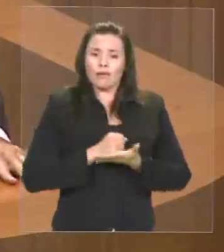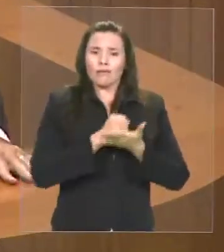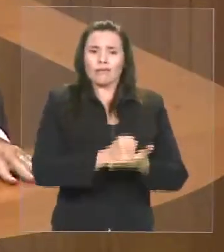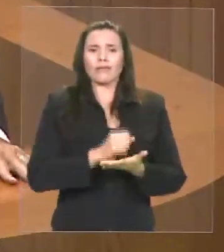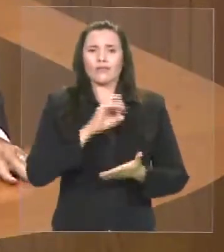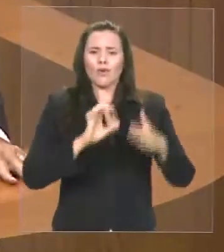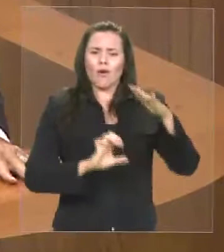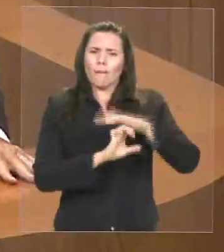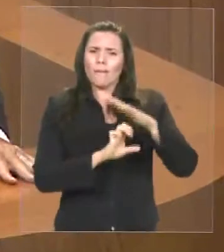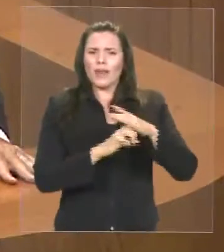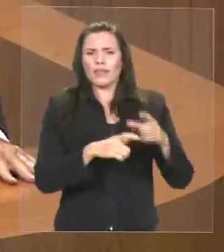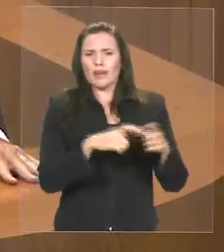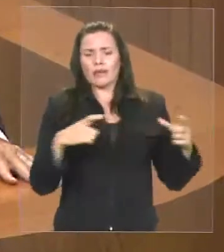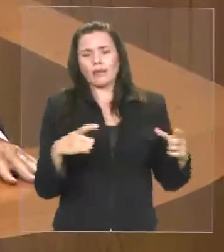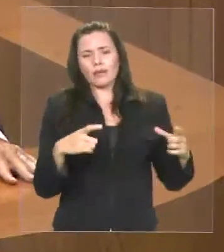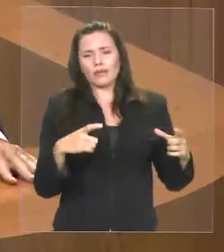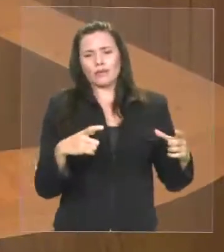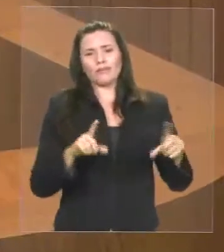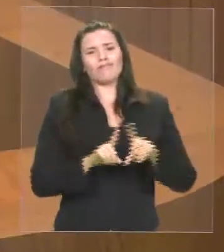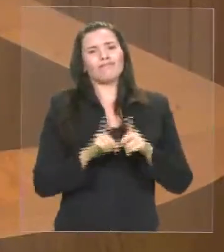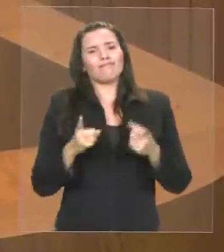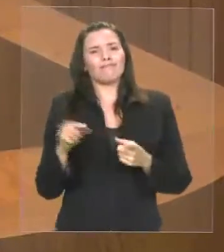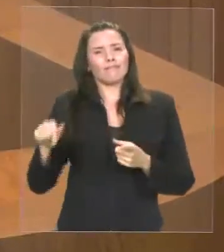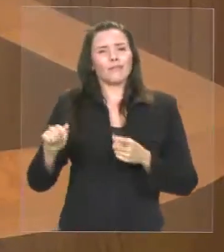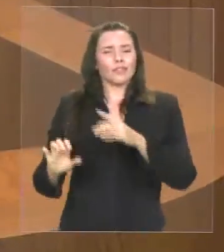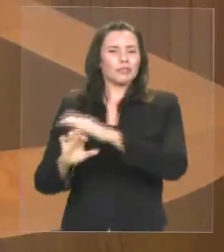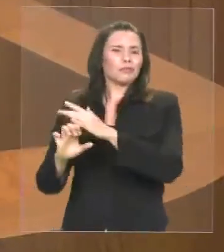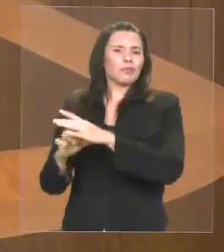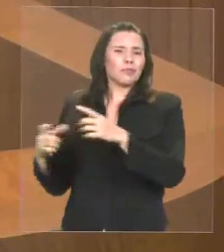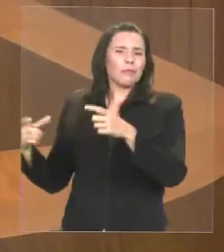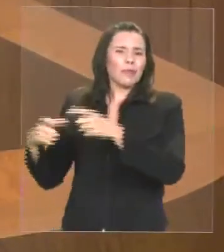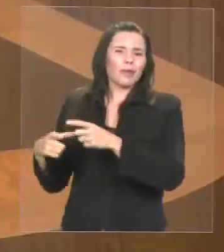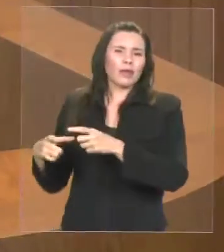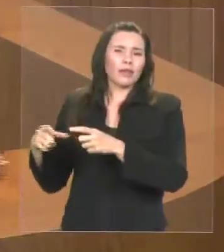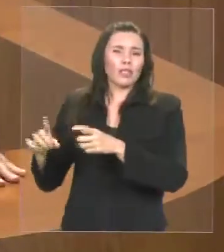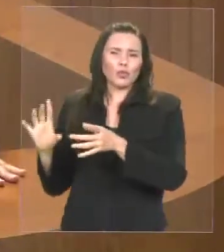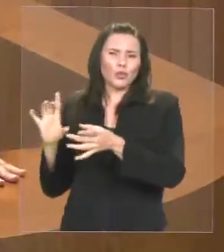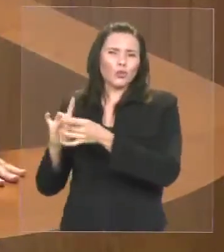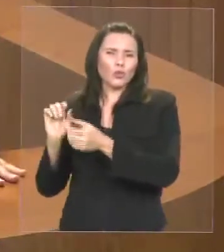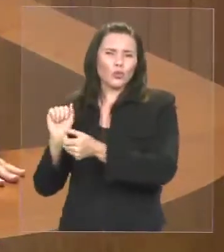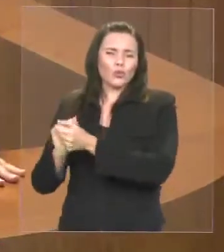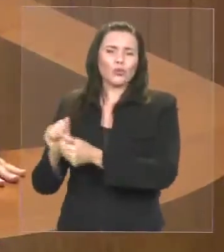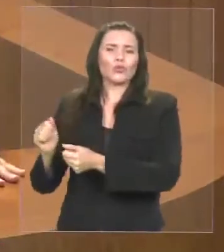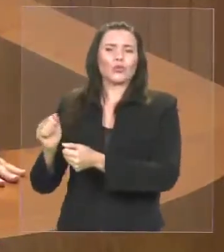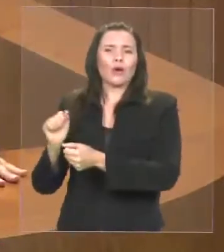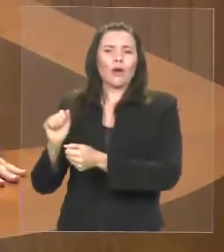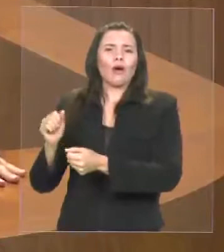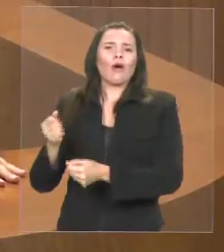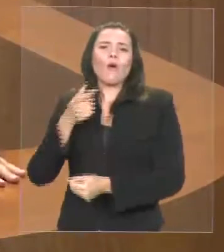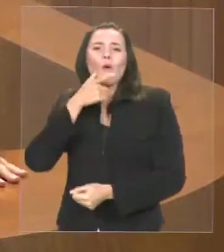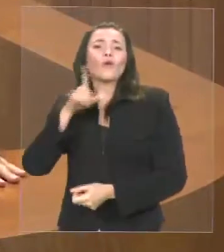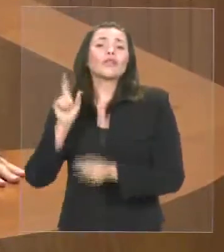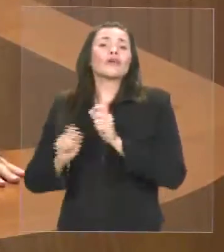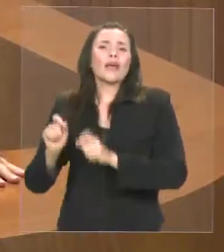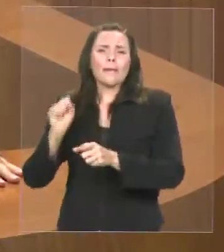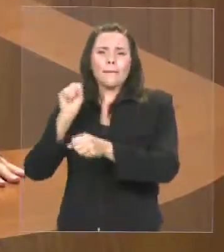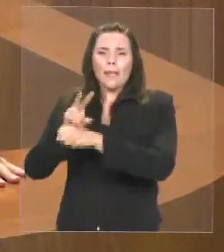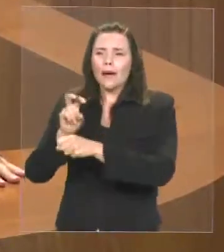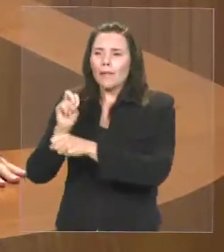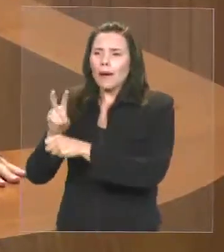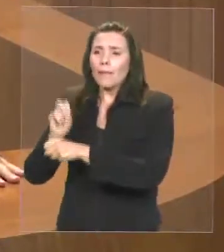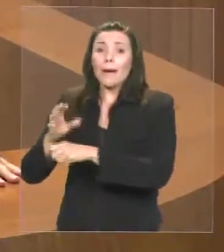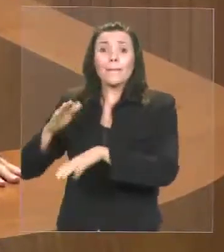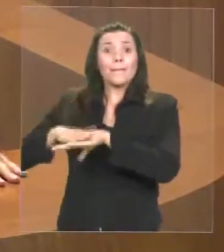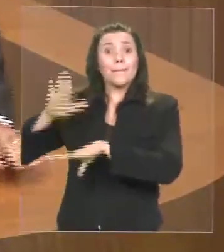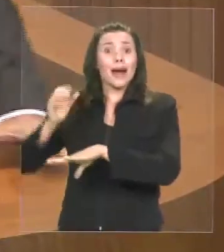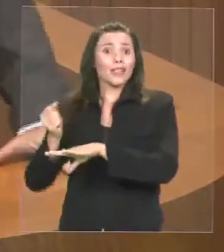que, junto, gera muito mais emprego do que um grande empresário, fica prejudicado e não tem a mesma legislação para pagar